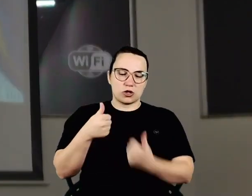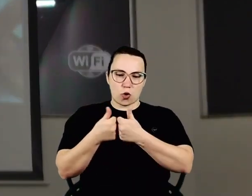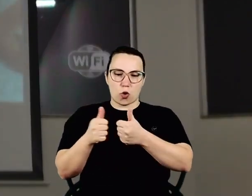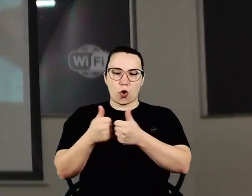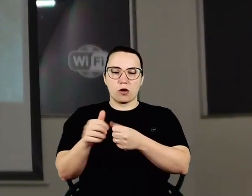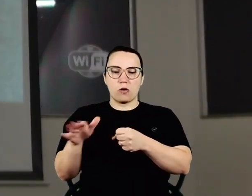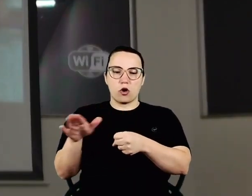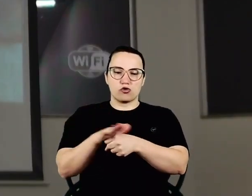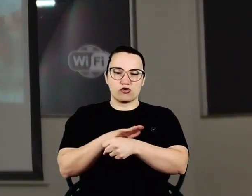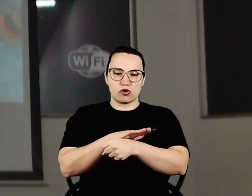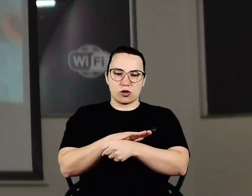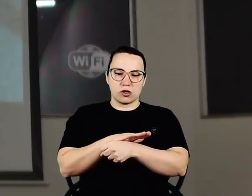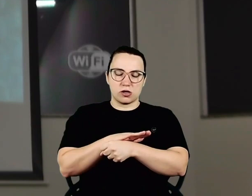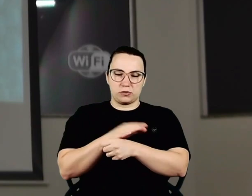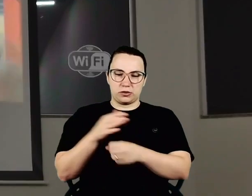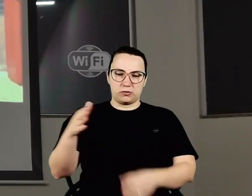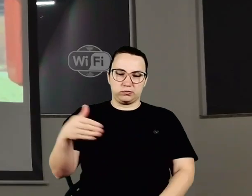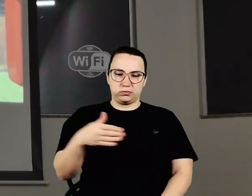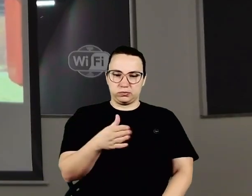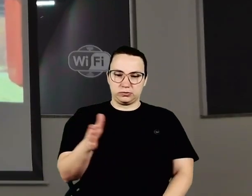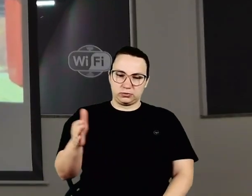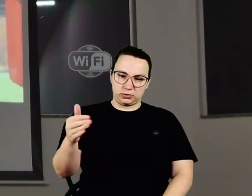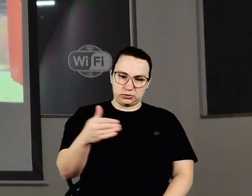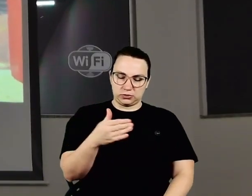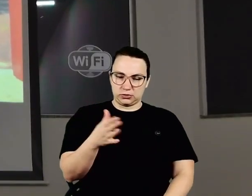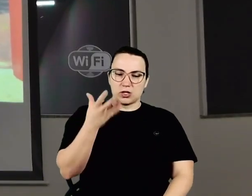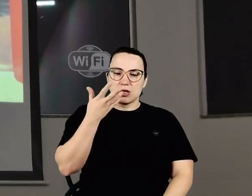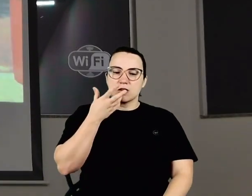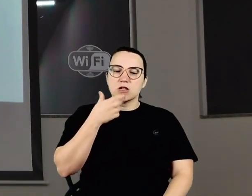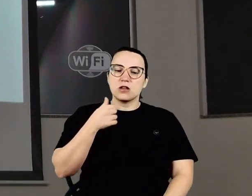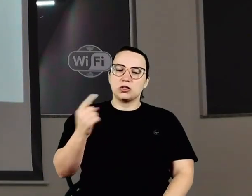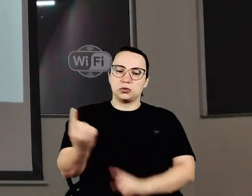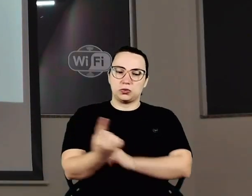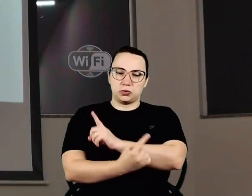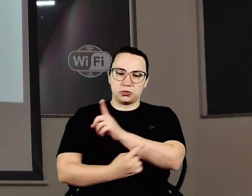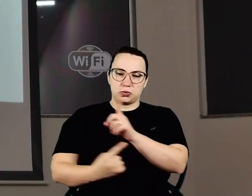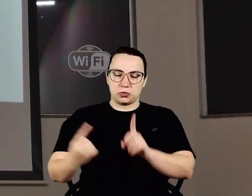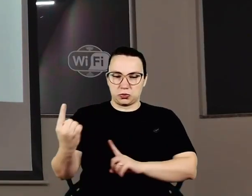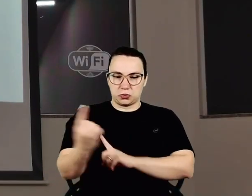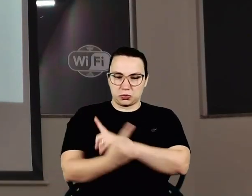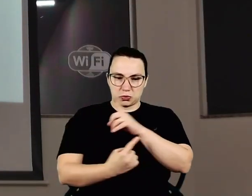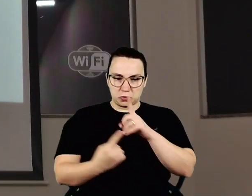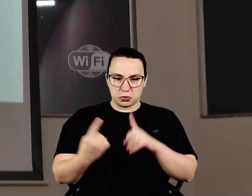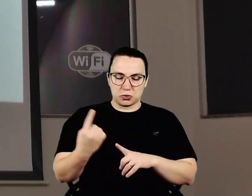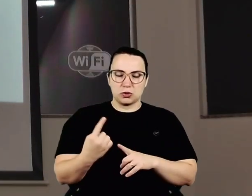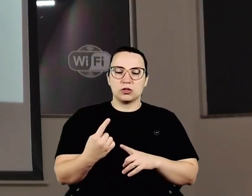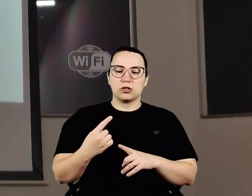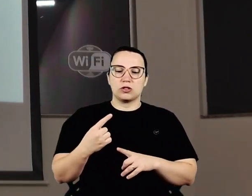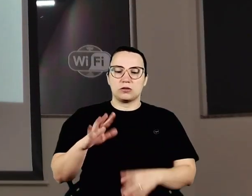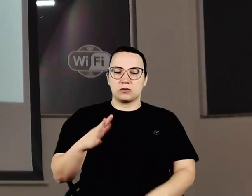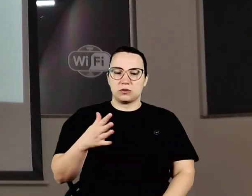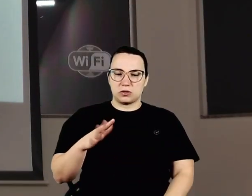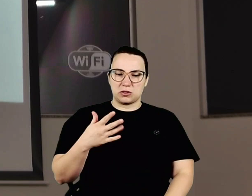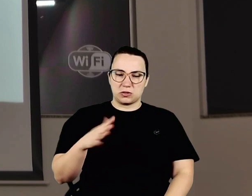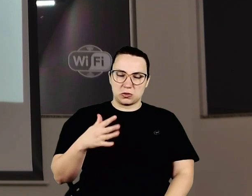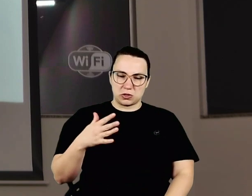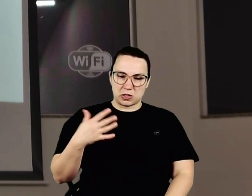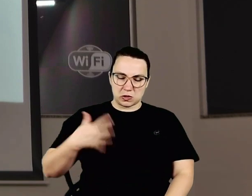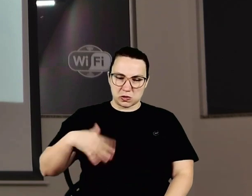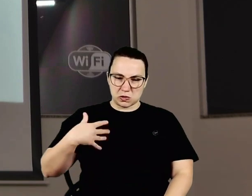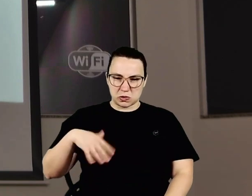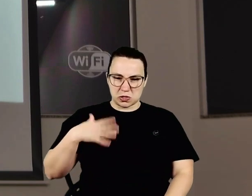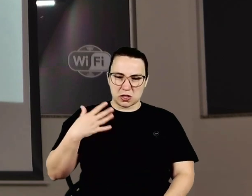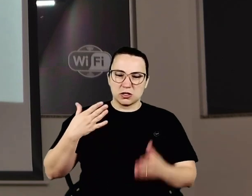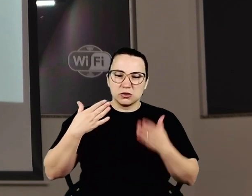lotado, e conforme ia entrando mais crianças, a aferição chegou até 64 graus, que até coloquei aí no meu